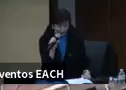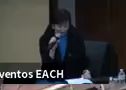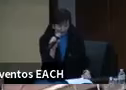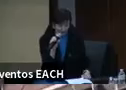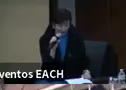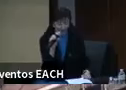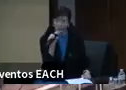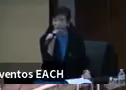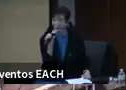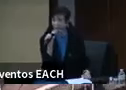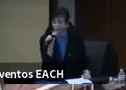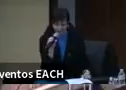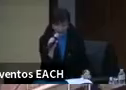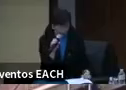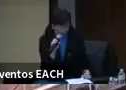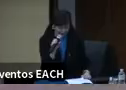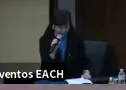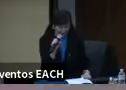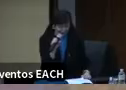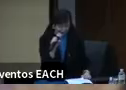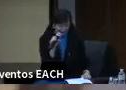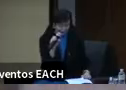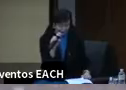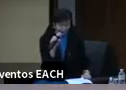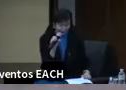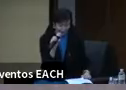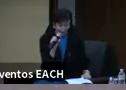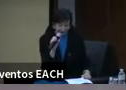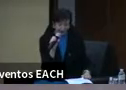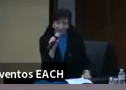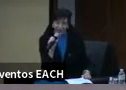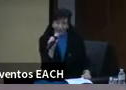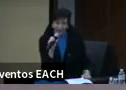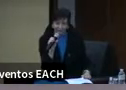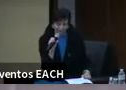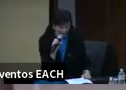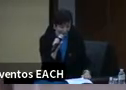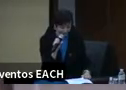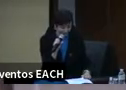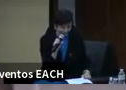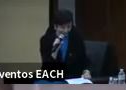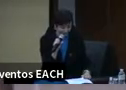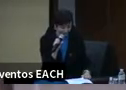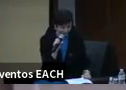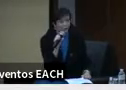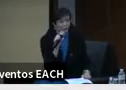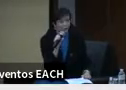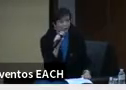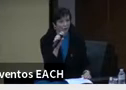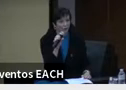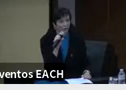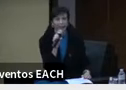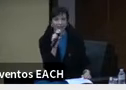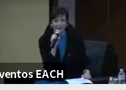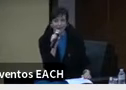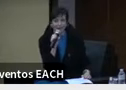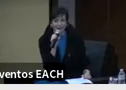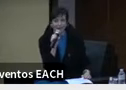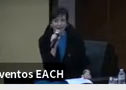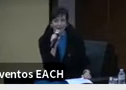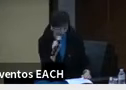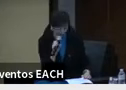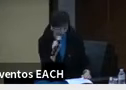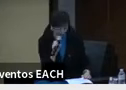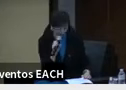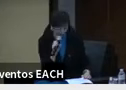parciais de inferências políticas locais. Talvez um destino inevitável, mas que precisaríamos combater, e precisamos